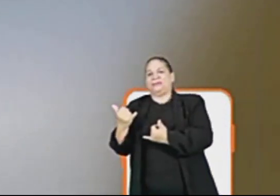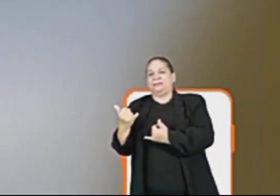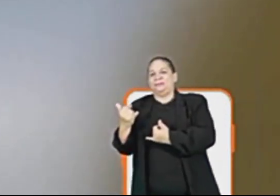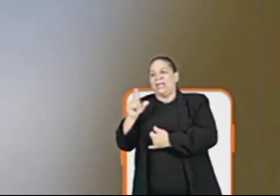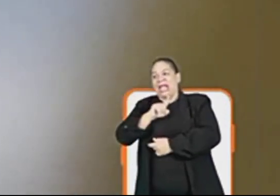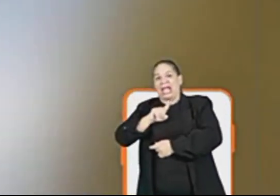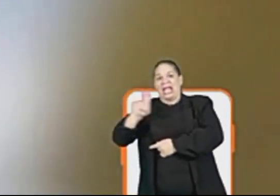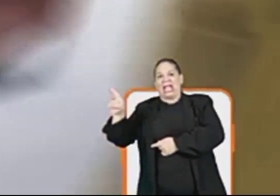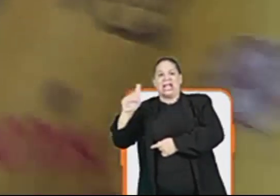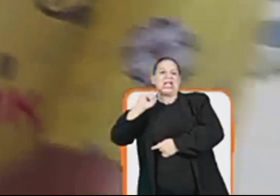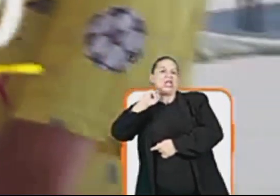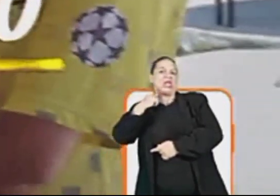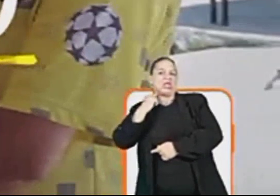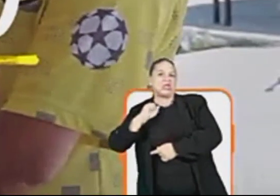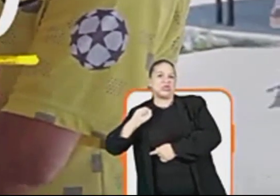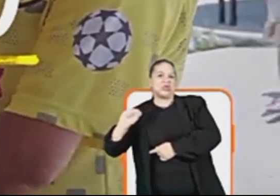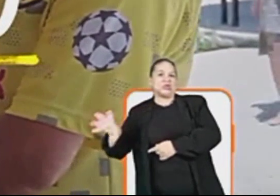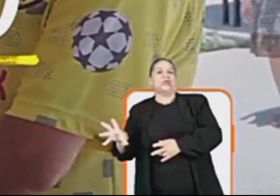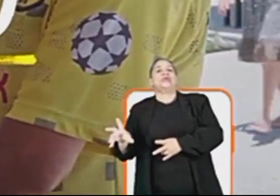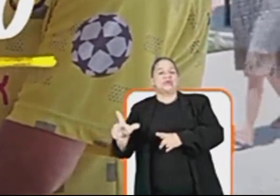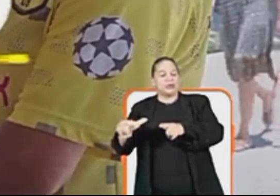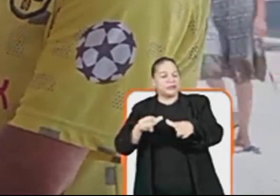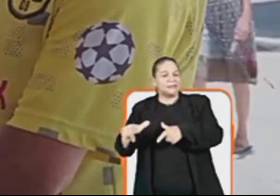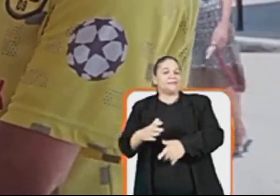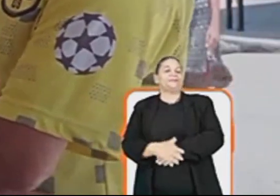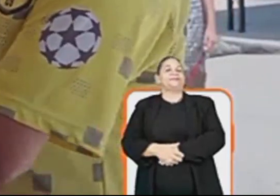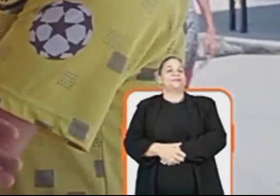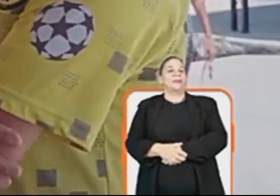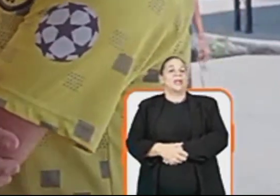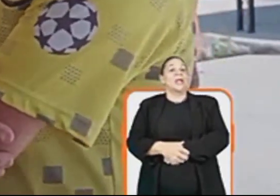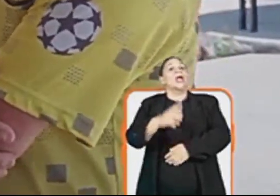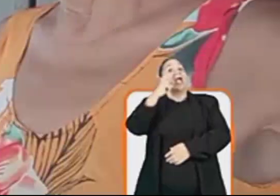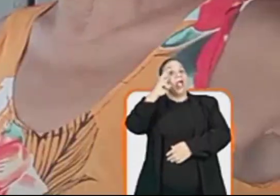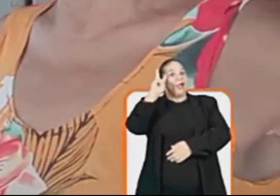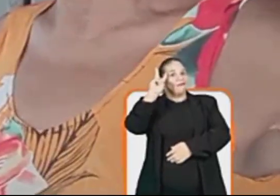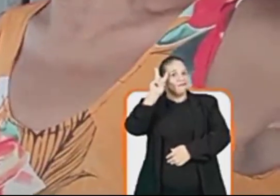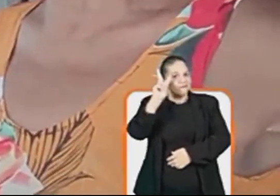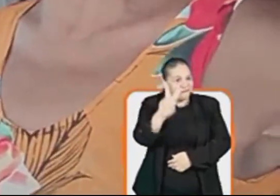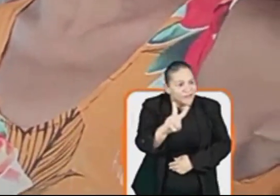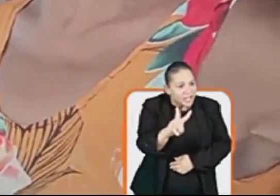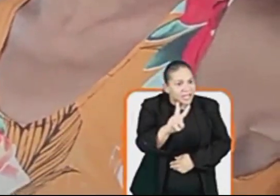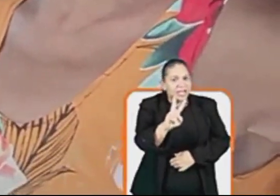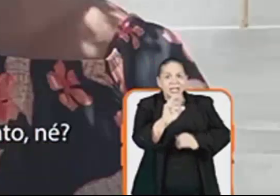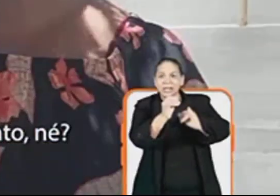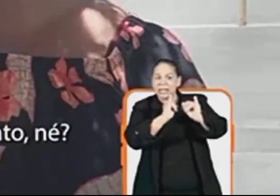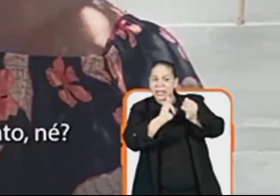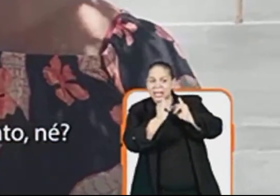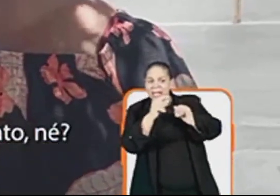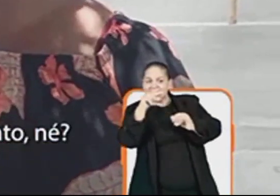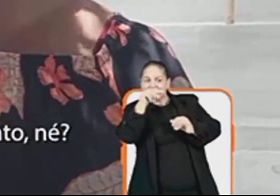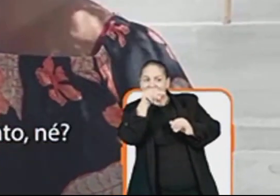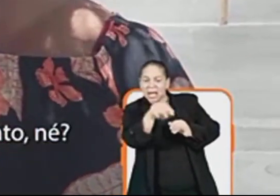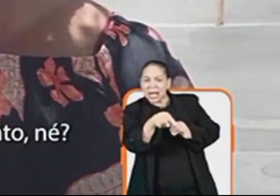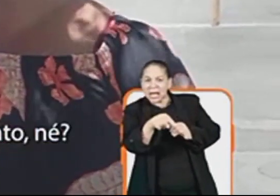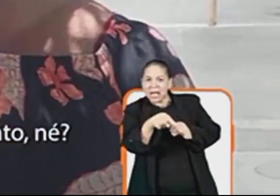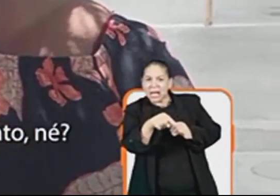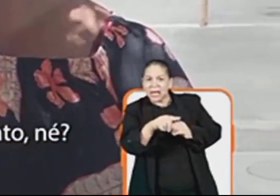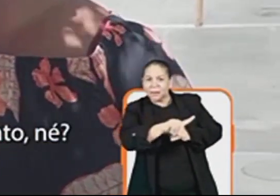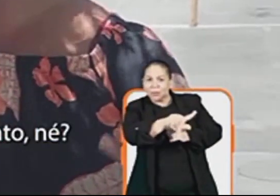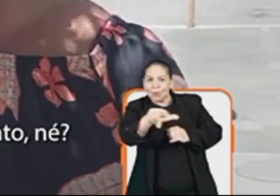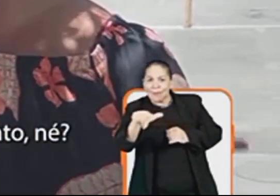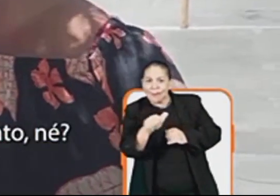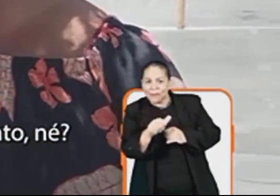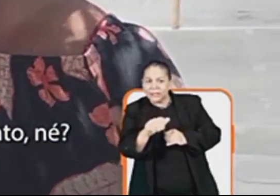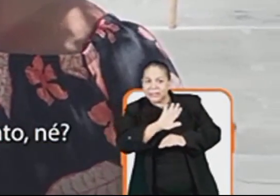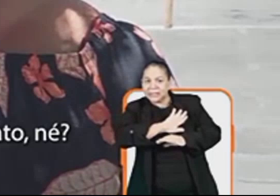jogo é sujo Tô sabendo disso aí, eu vi na rede social Eu vi e apagou Como é que tu te passa pra falar